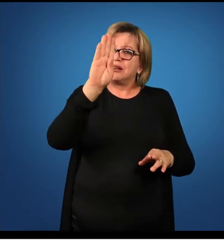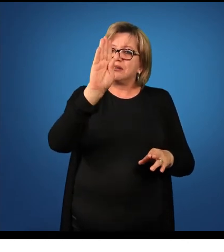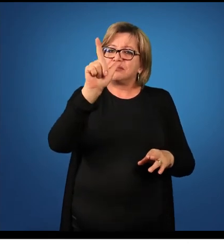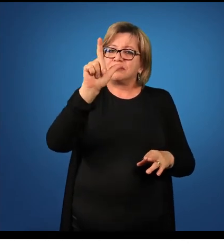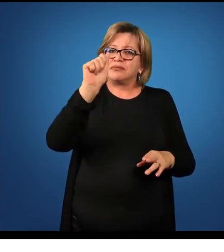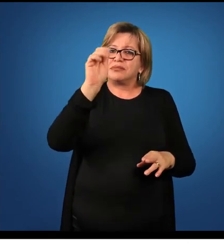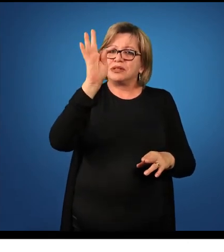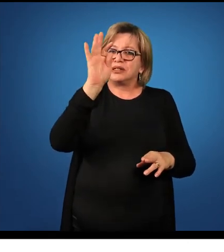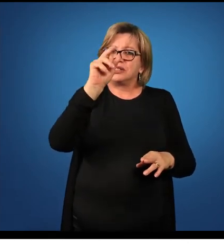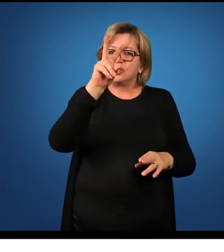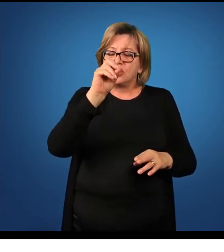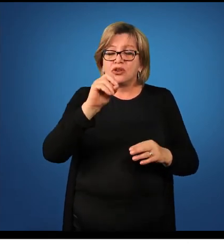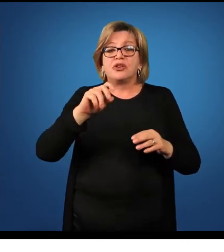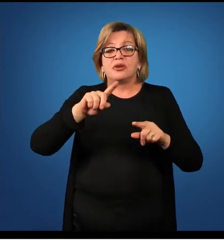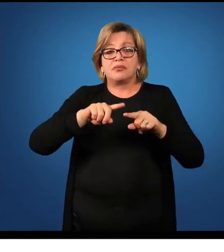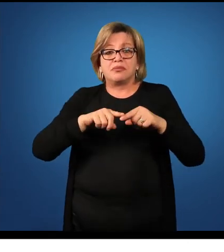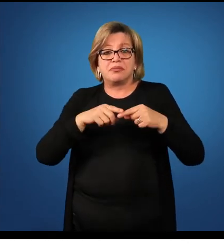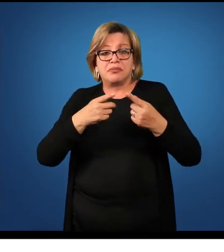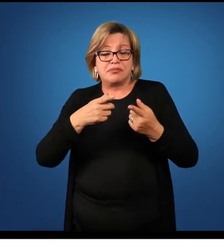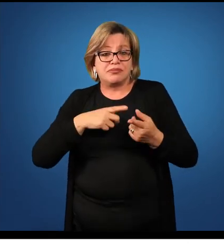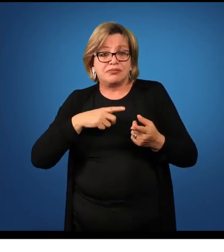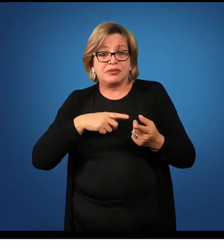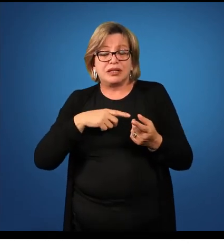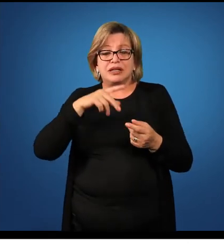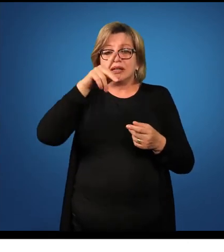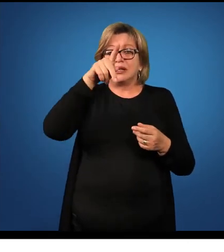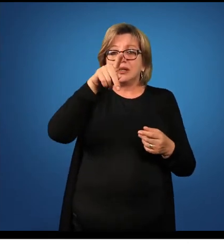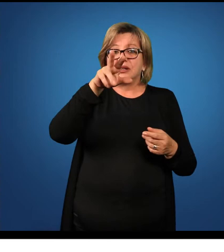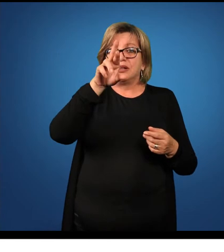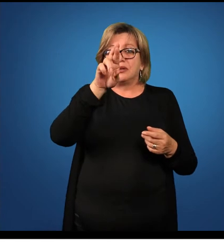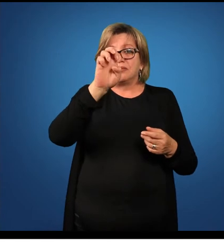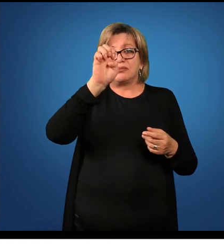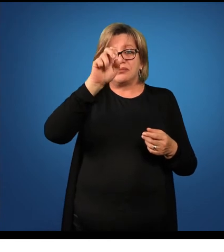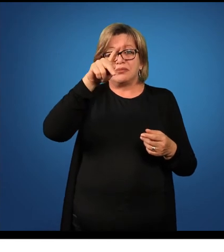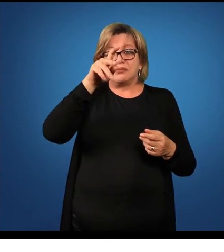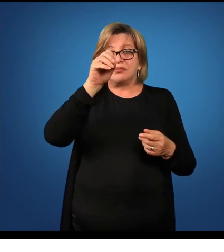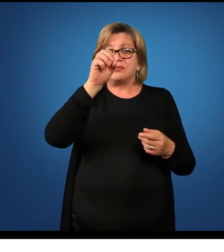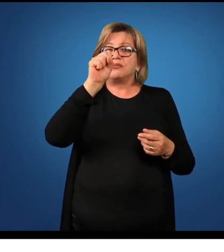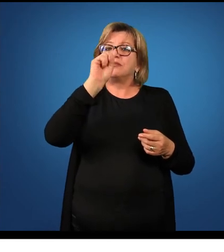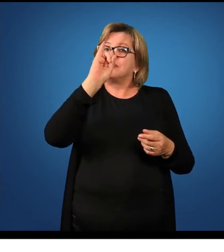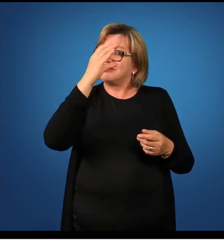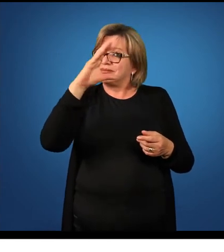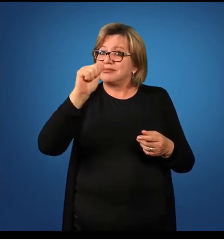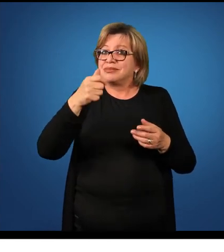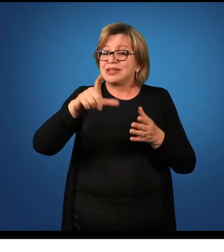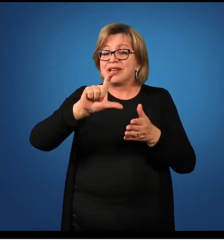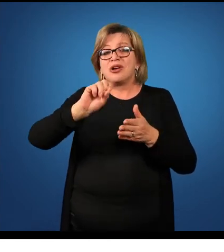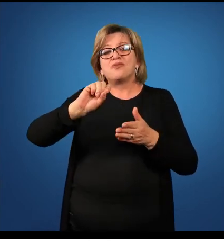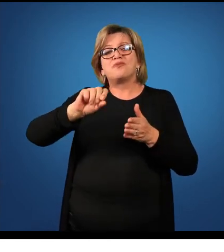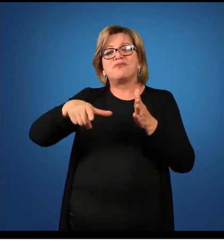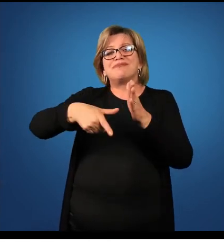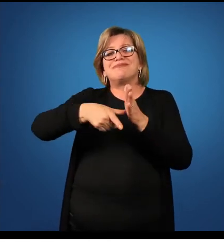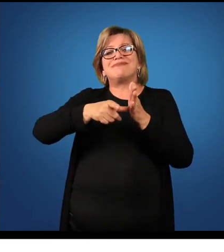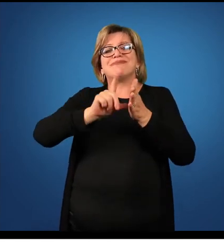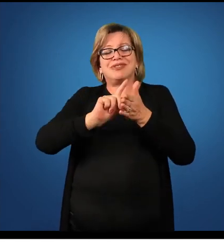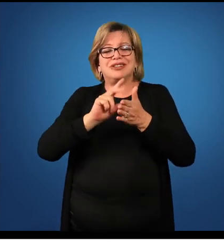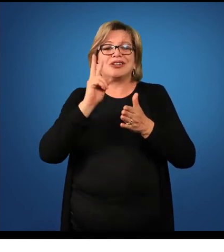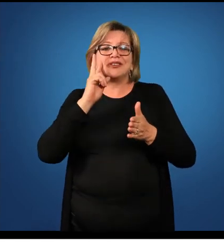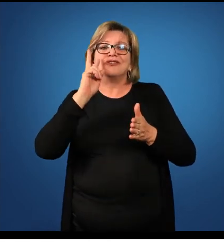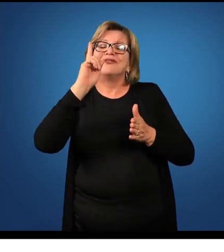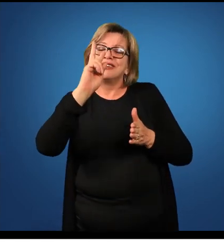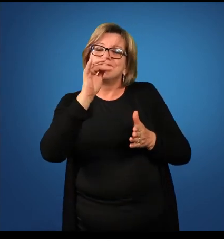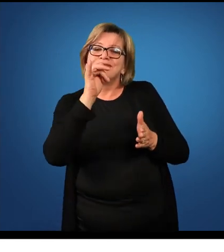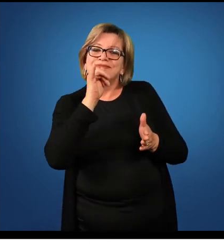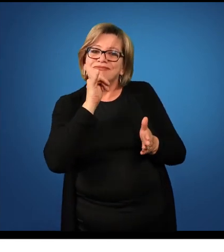antecedido da preposição com. Exemplo, as